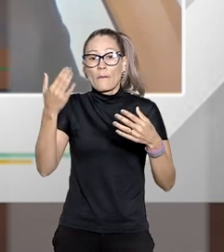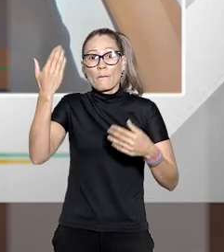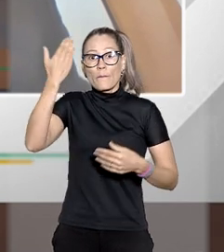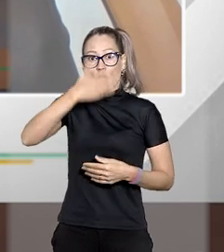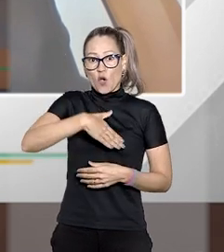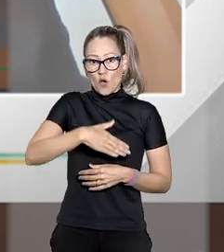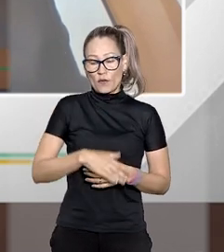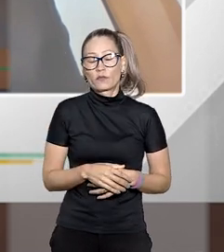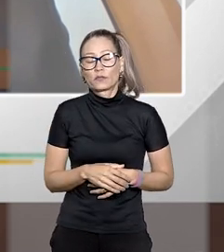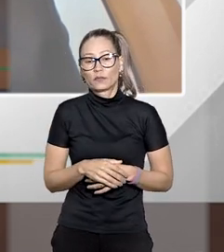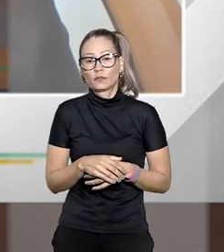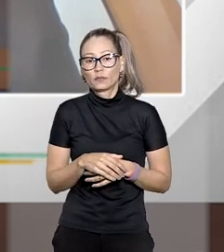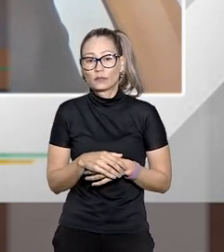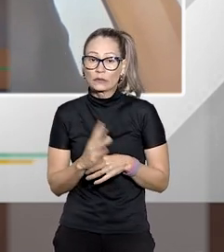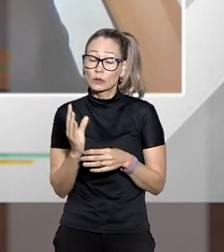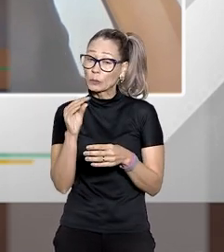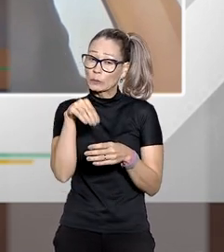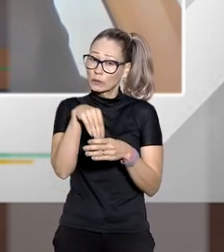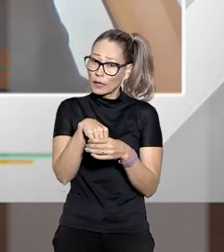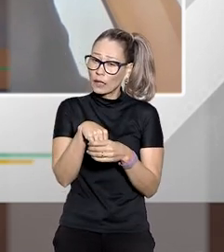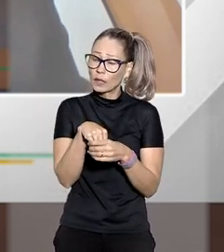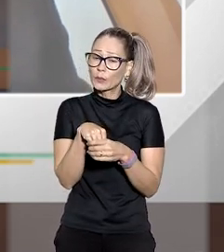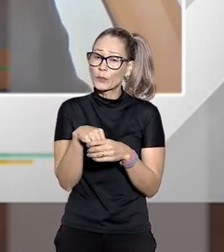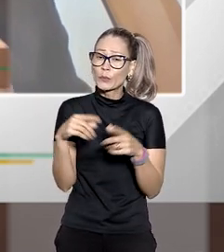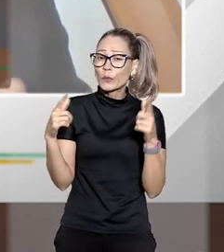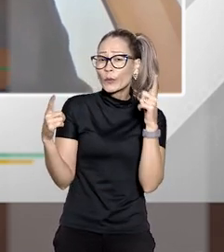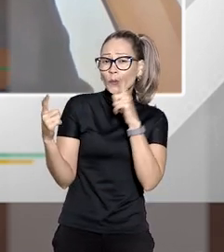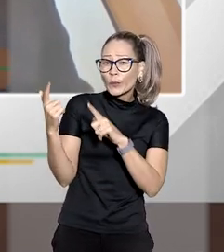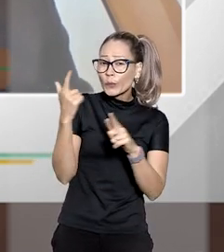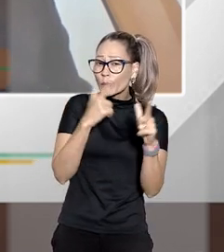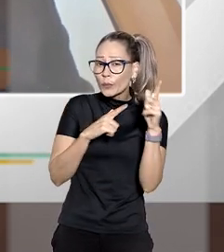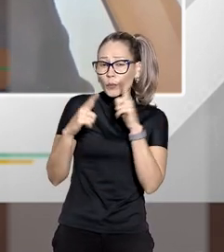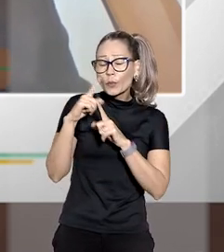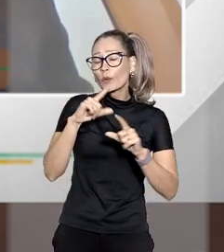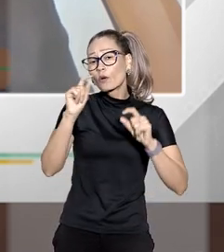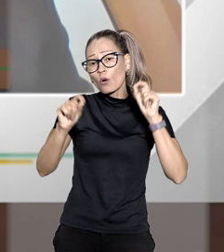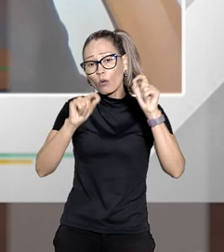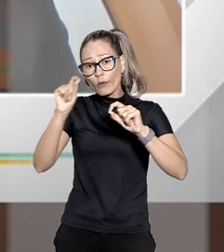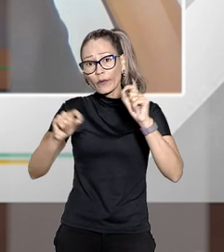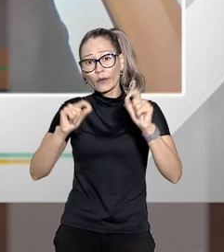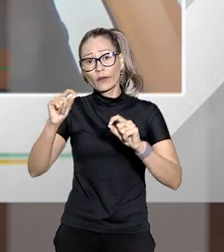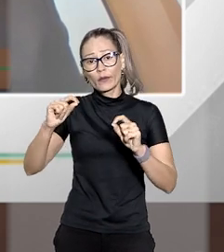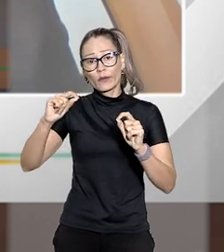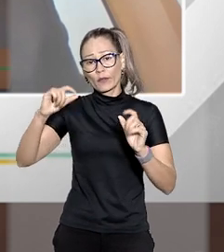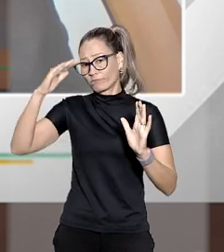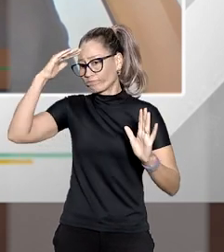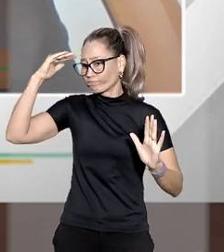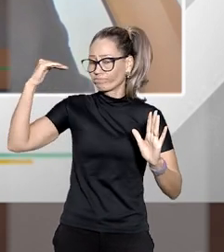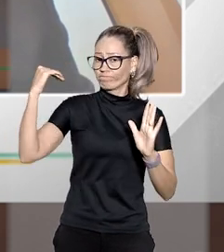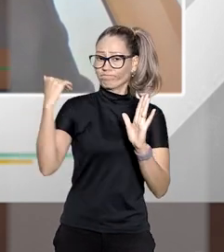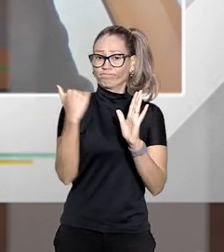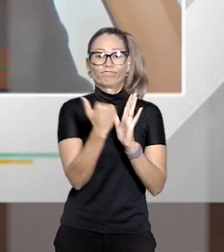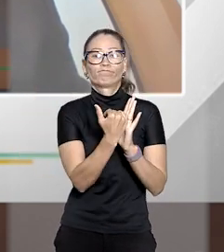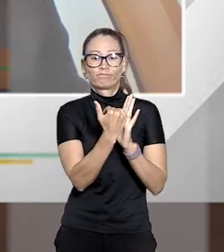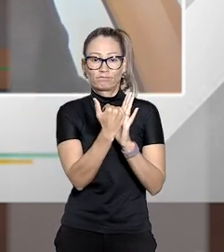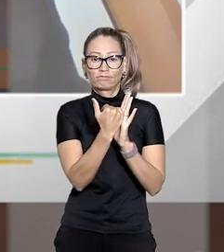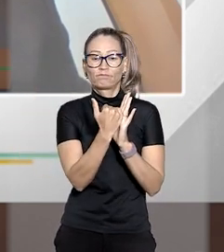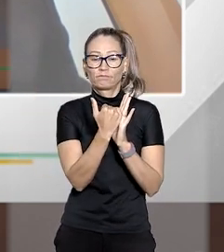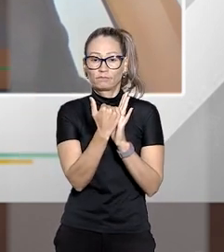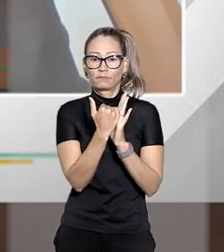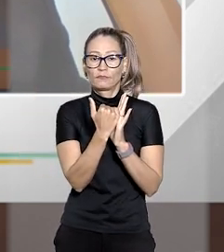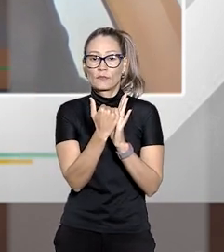então acho que dentro disso se conseguiria né cumprir mais fielmente o juizado